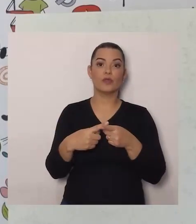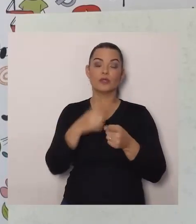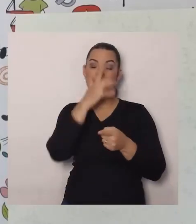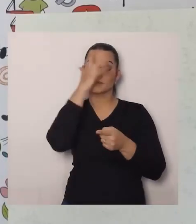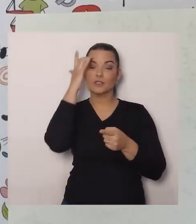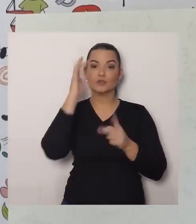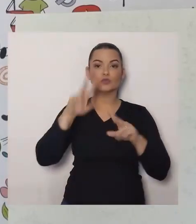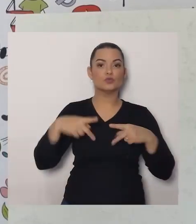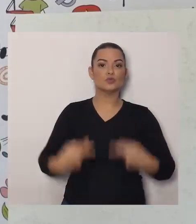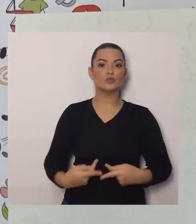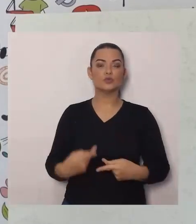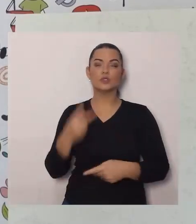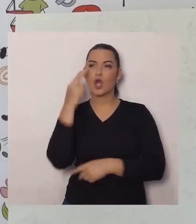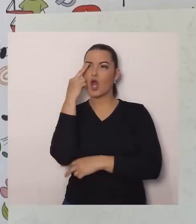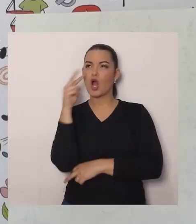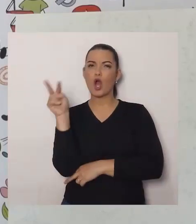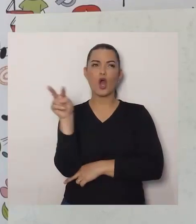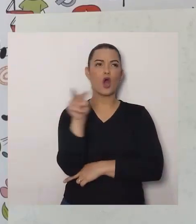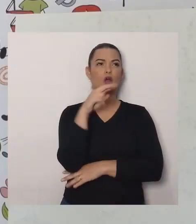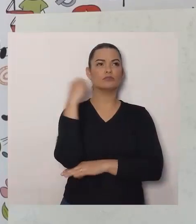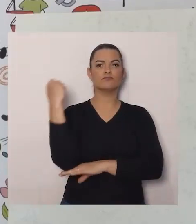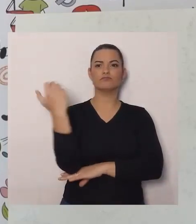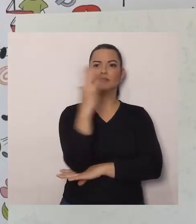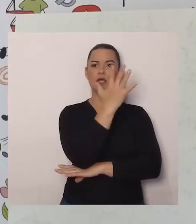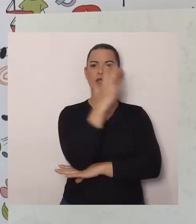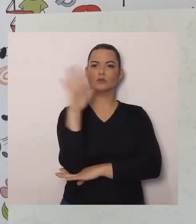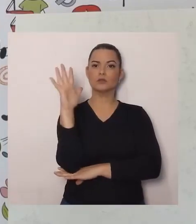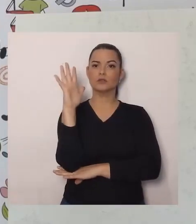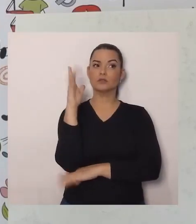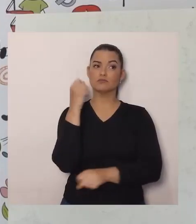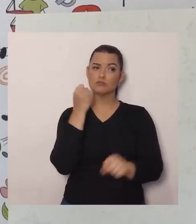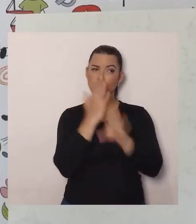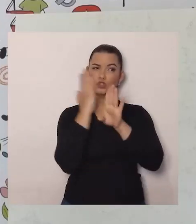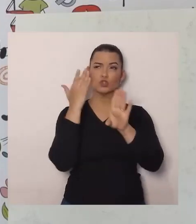Que muitas descobertas, Elas foram feitas,